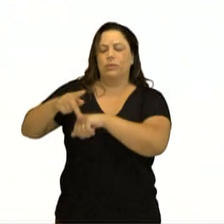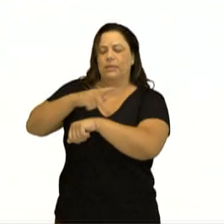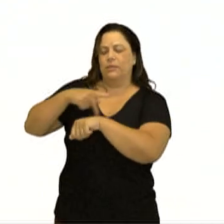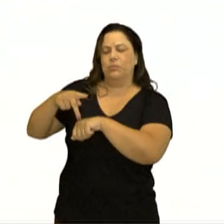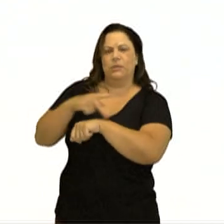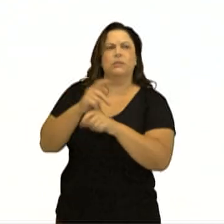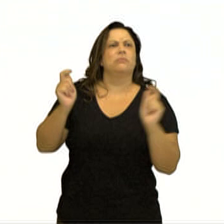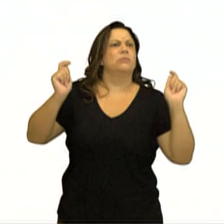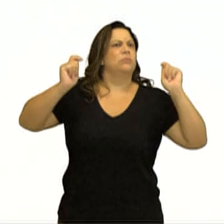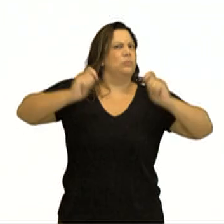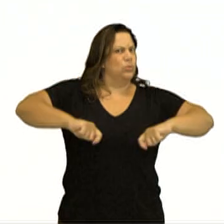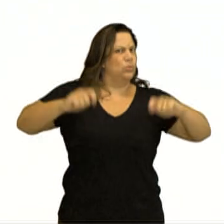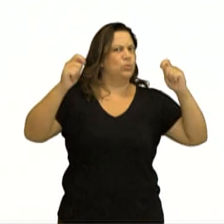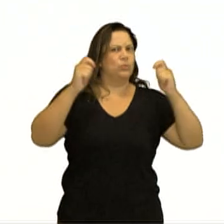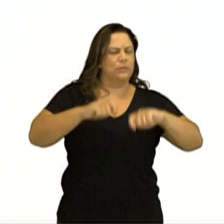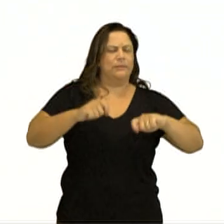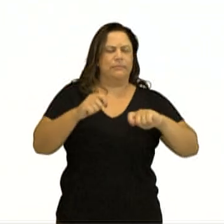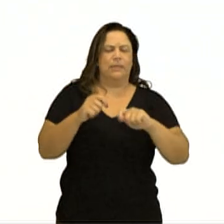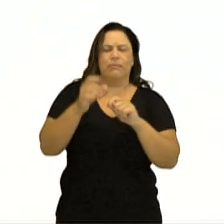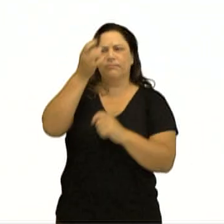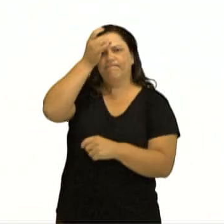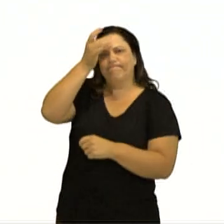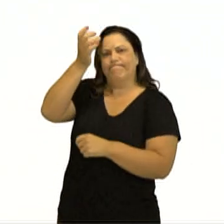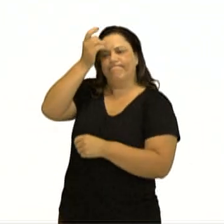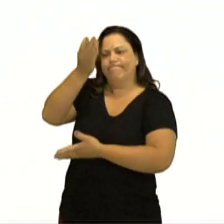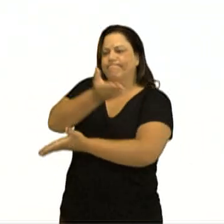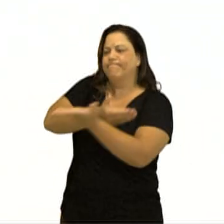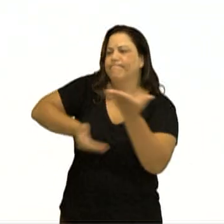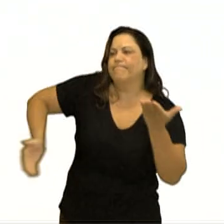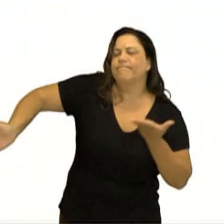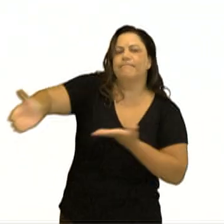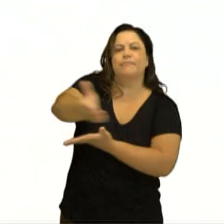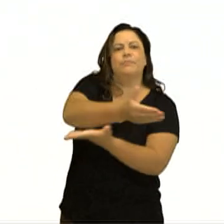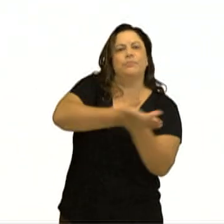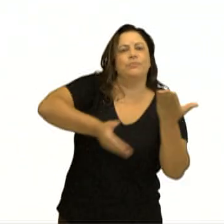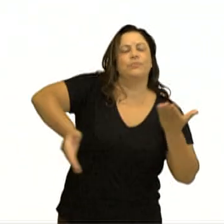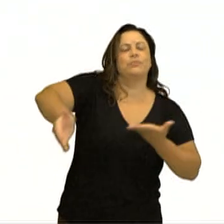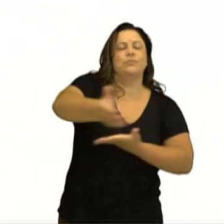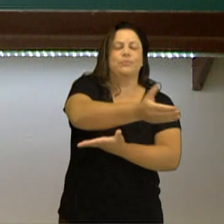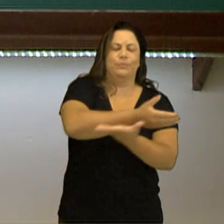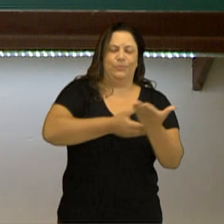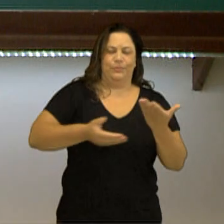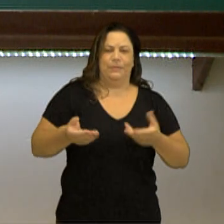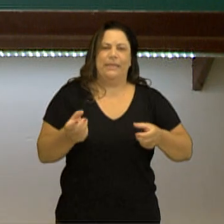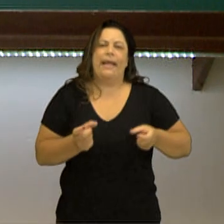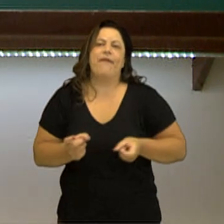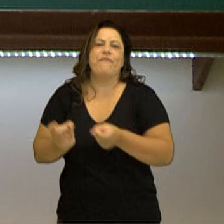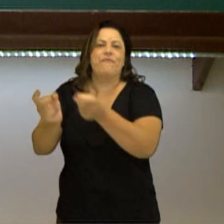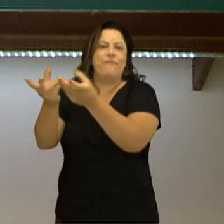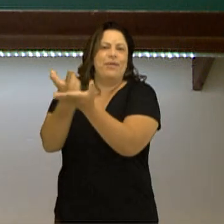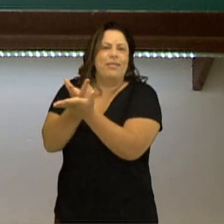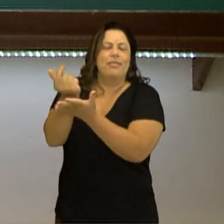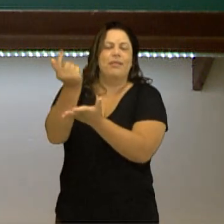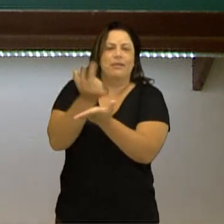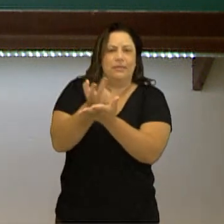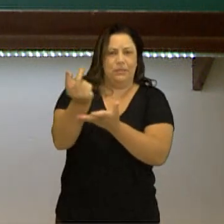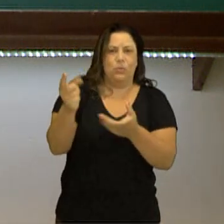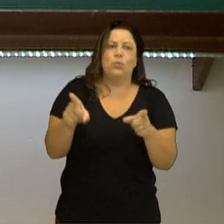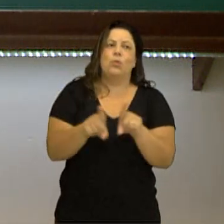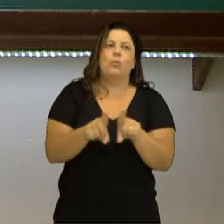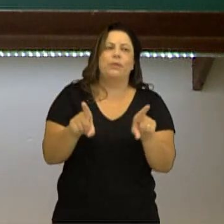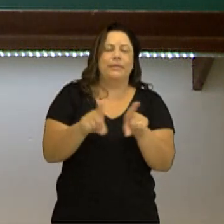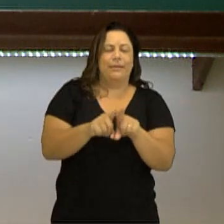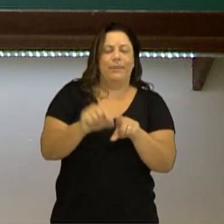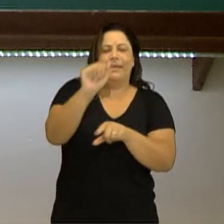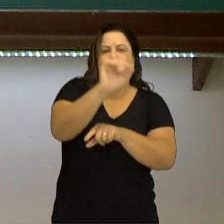fluidez e uma facilitação dentro do mercado global. Nessa característica, essa imagem